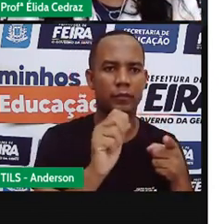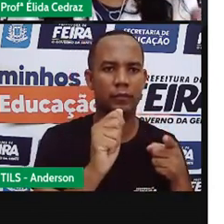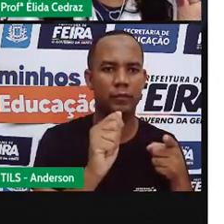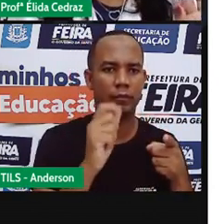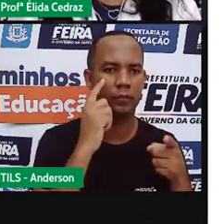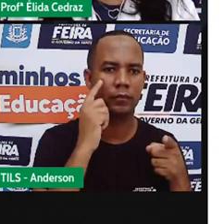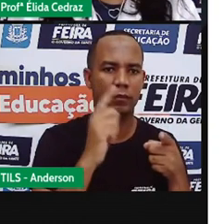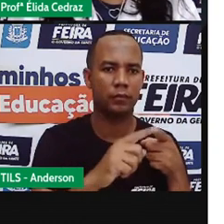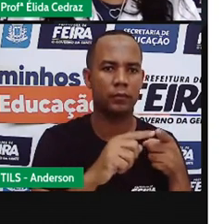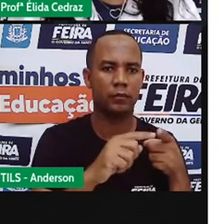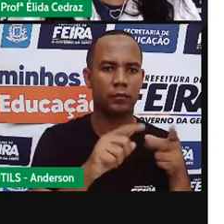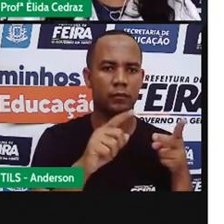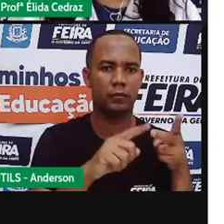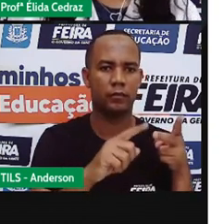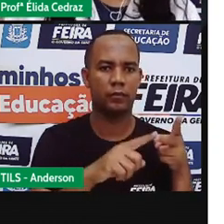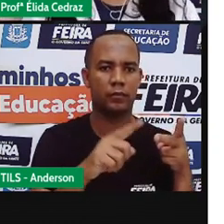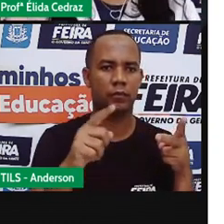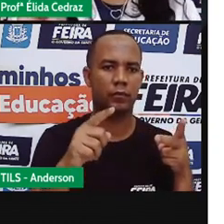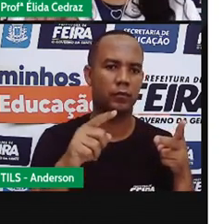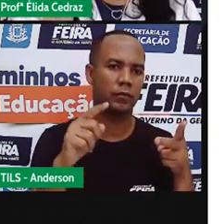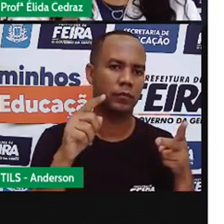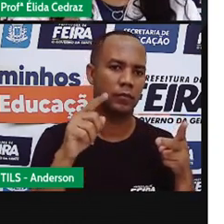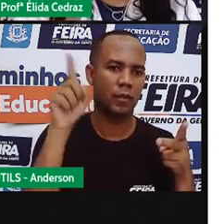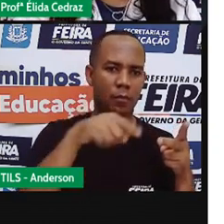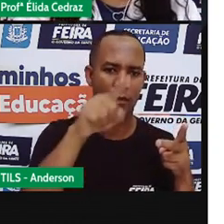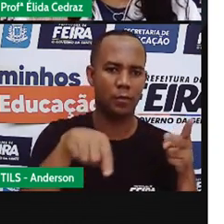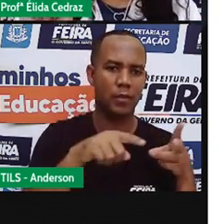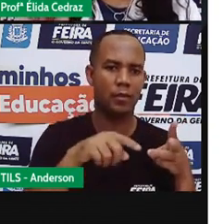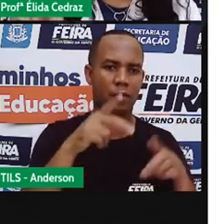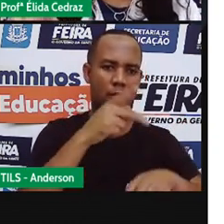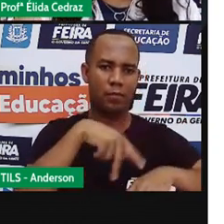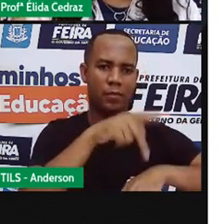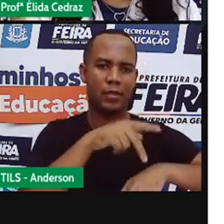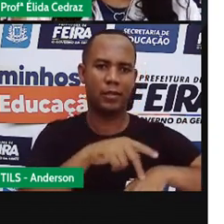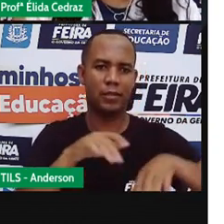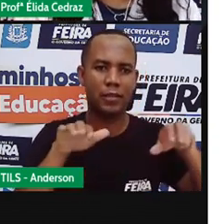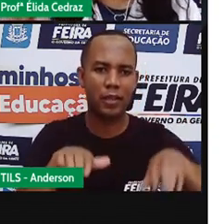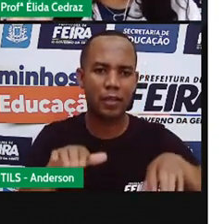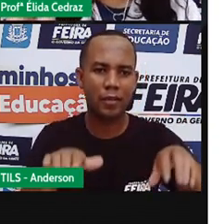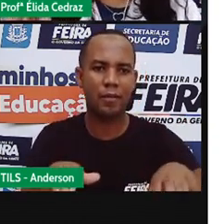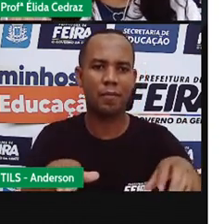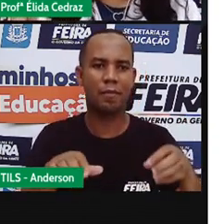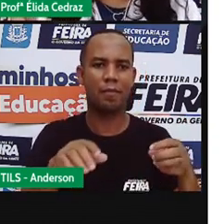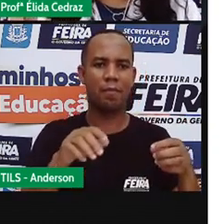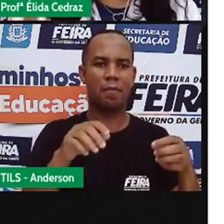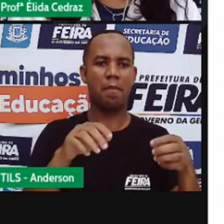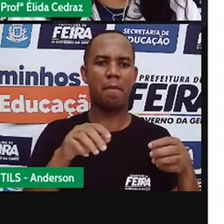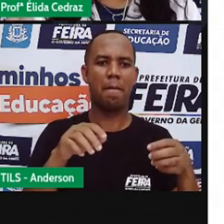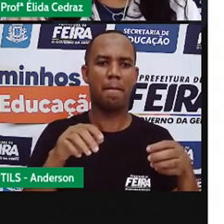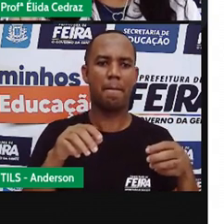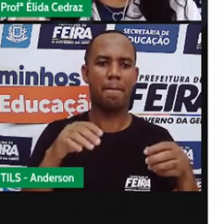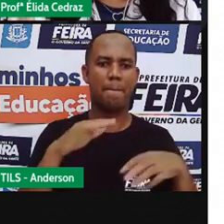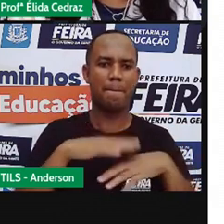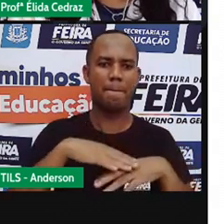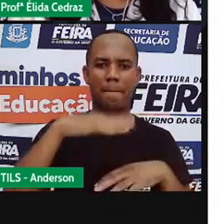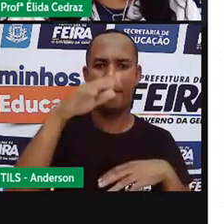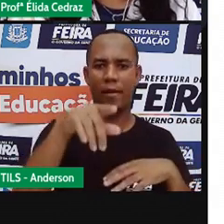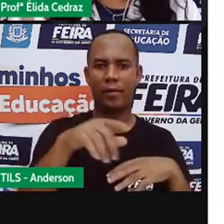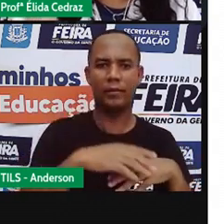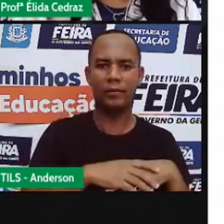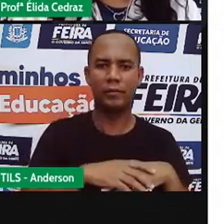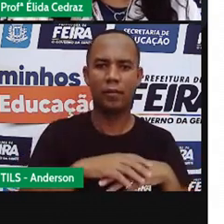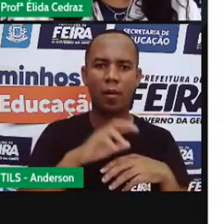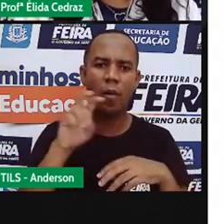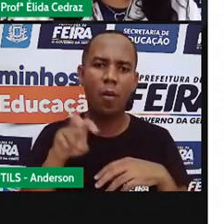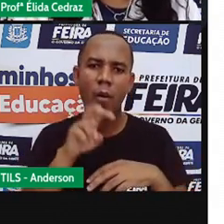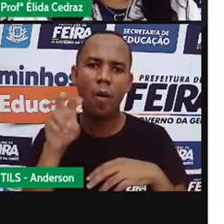Austrália, piorar, acordo, enfrenta, cobras, risco,